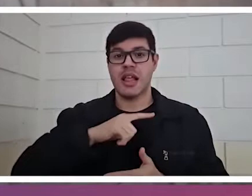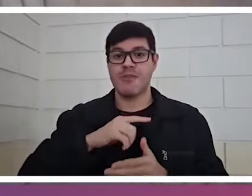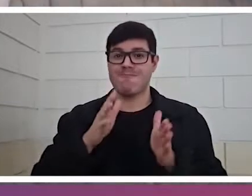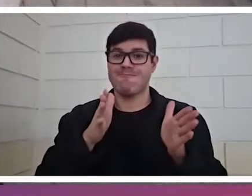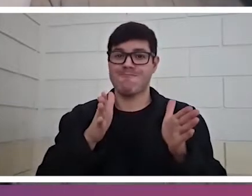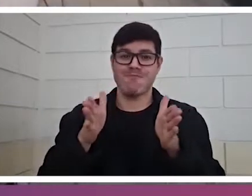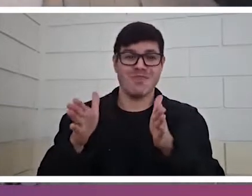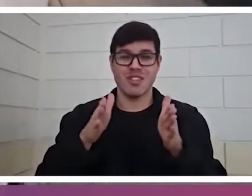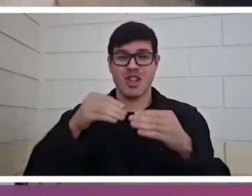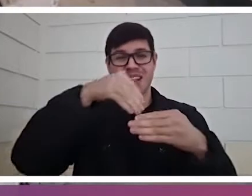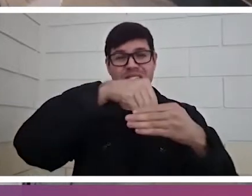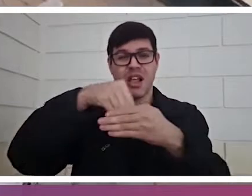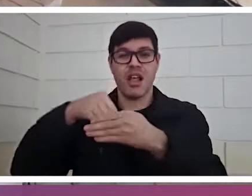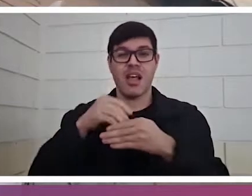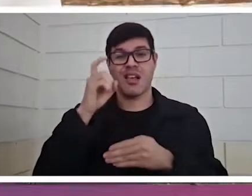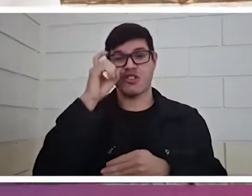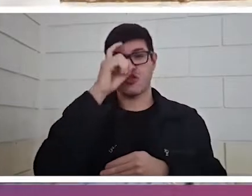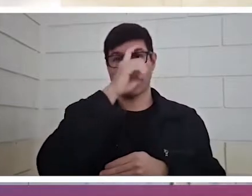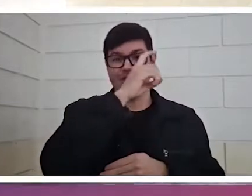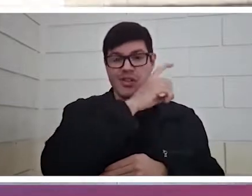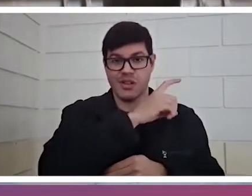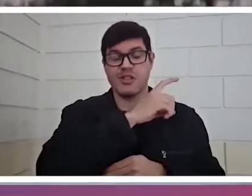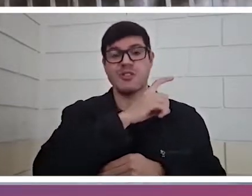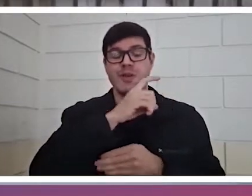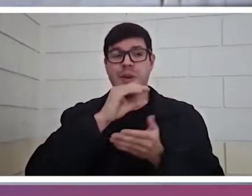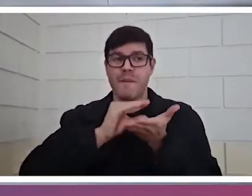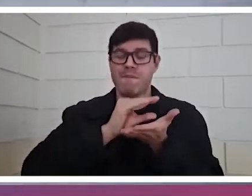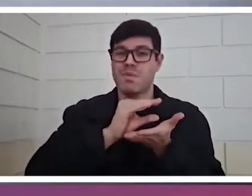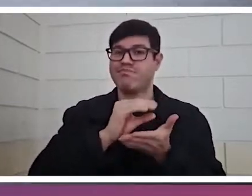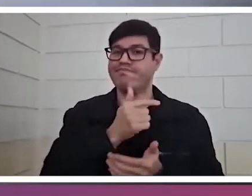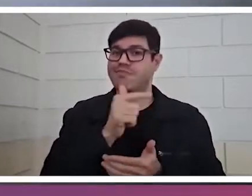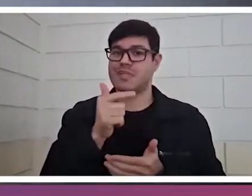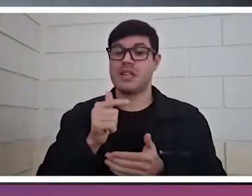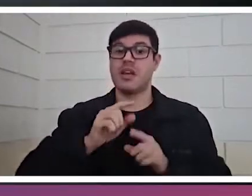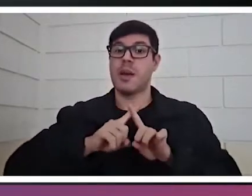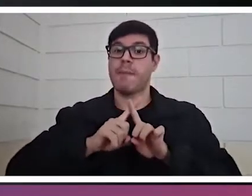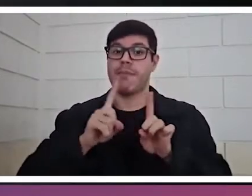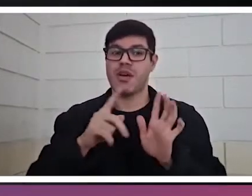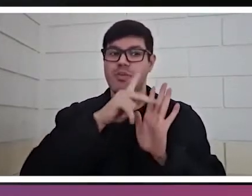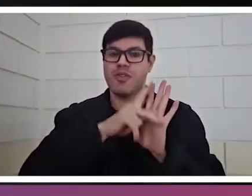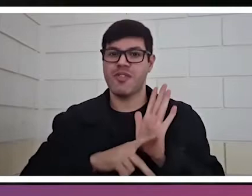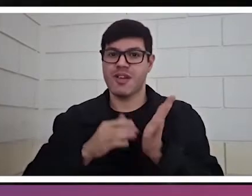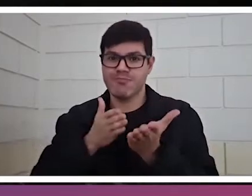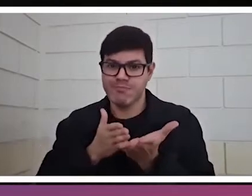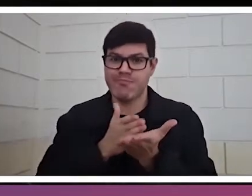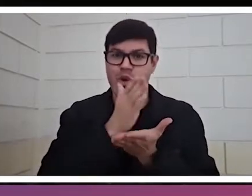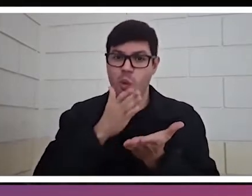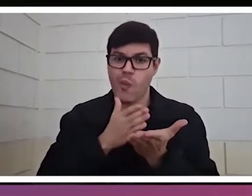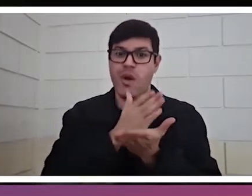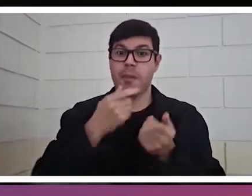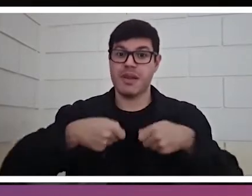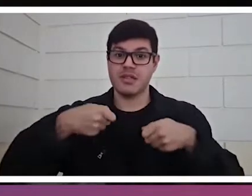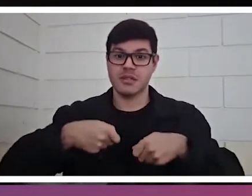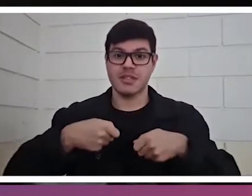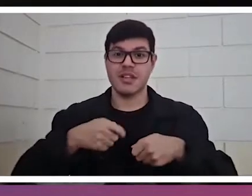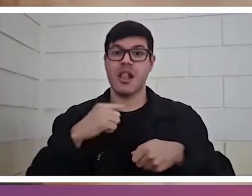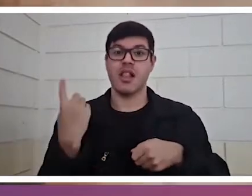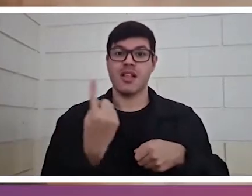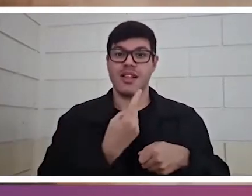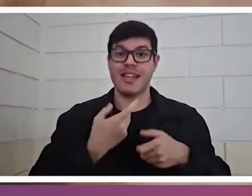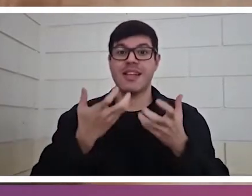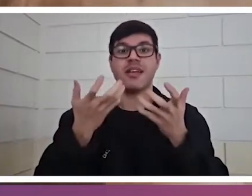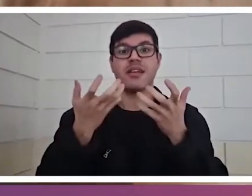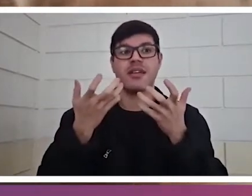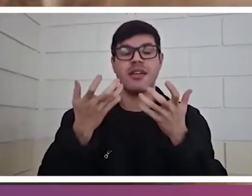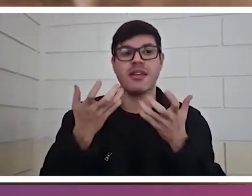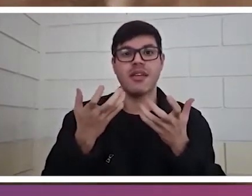período eleitoral não pode haver repasse de recursos, mas já encaminhando o projeto, aprovando, que precisa ser aprovado, com recursos da estância